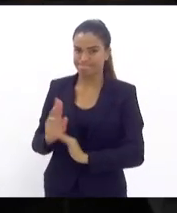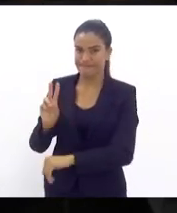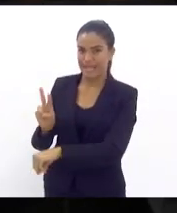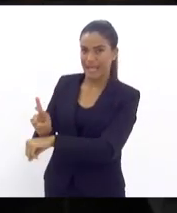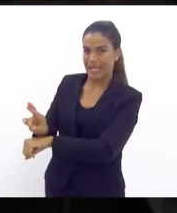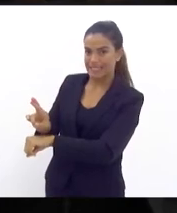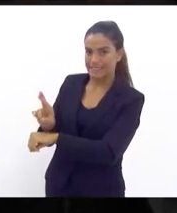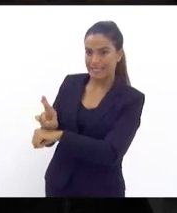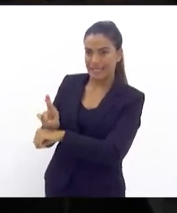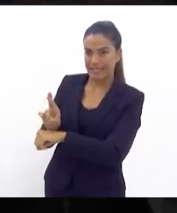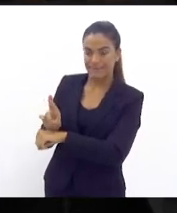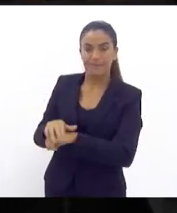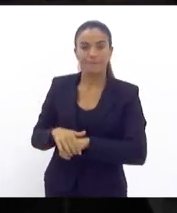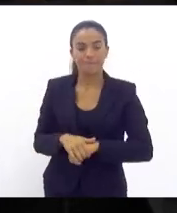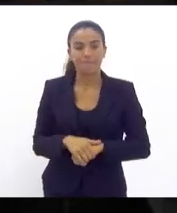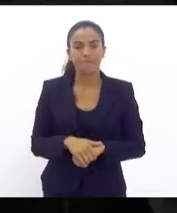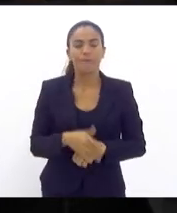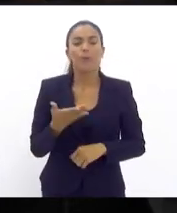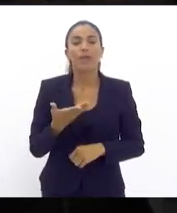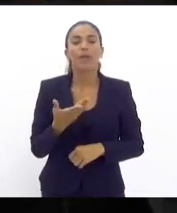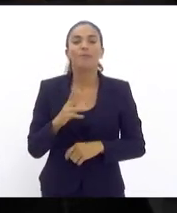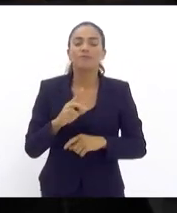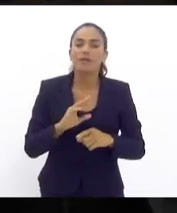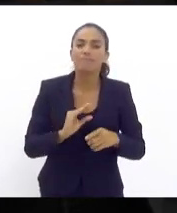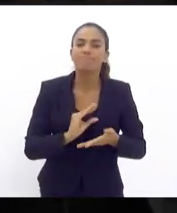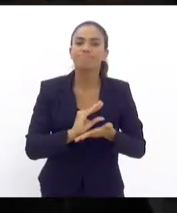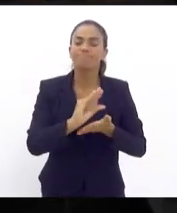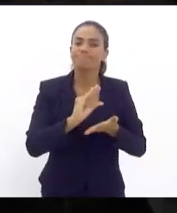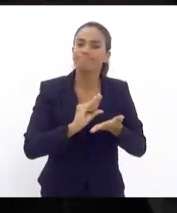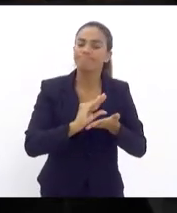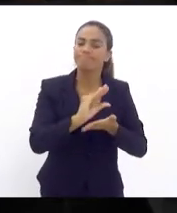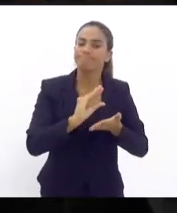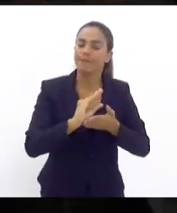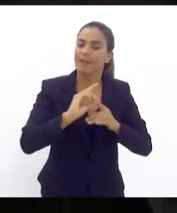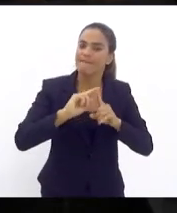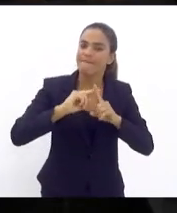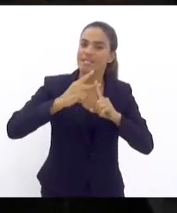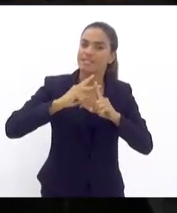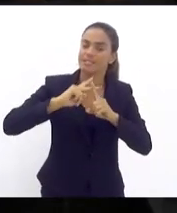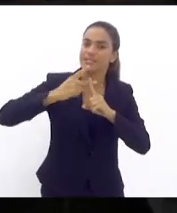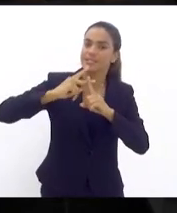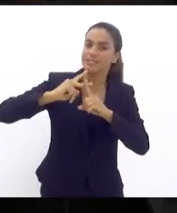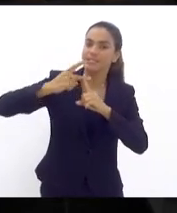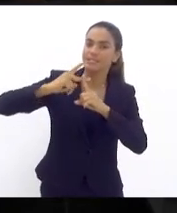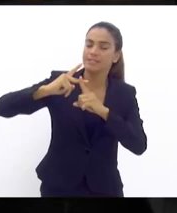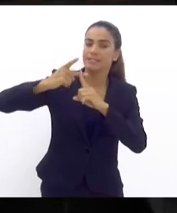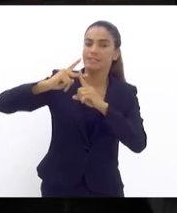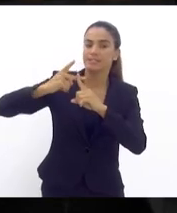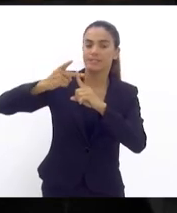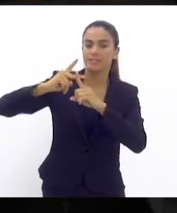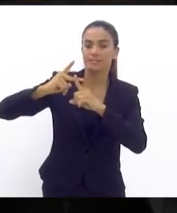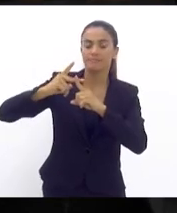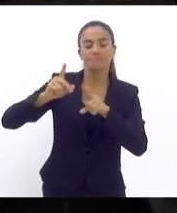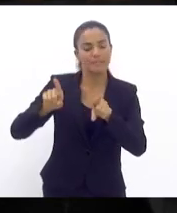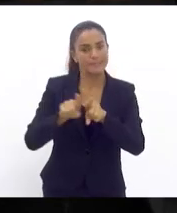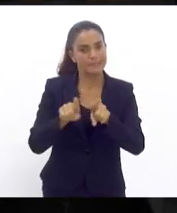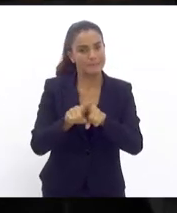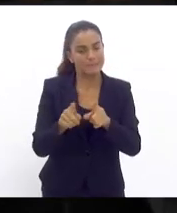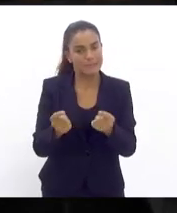investimentos para você também ter como segurar